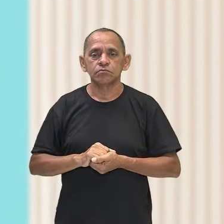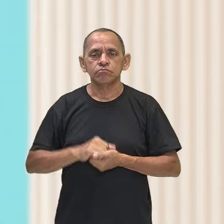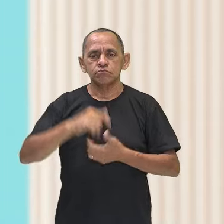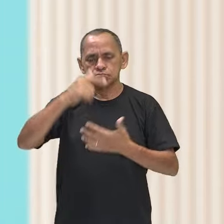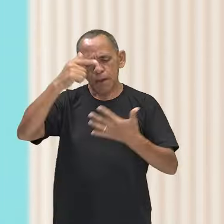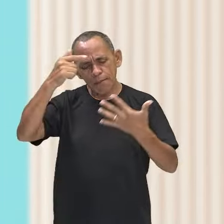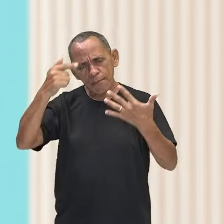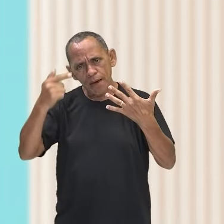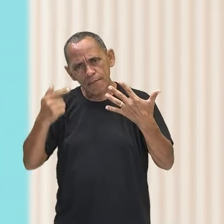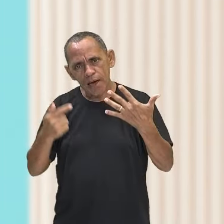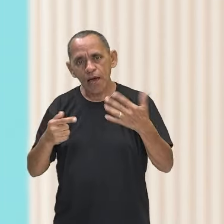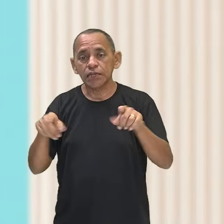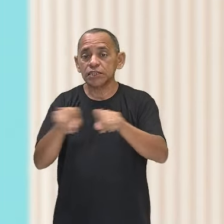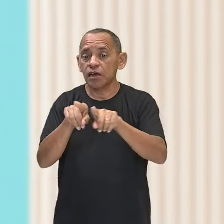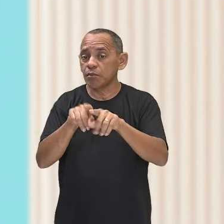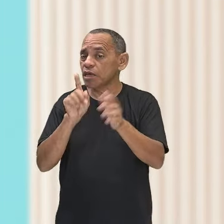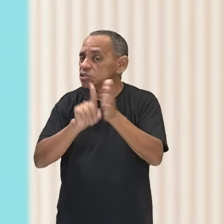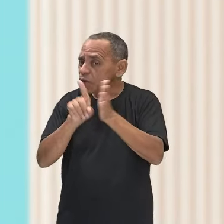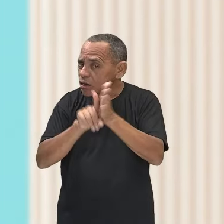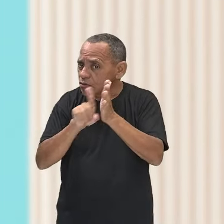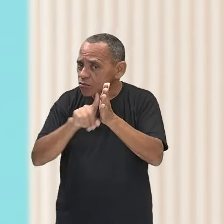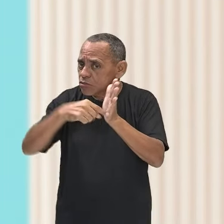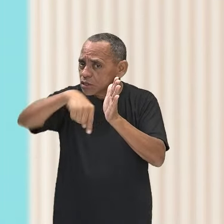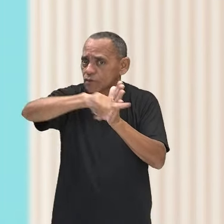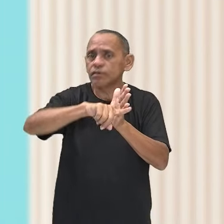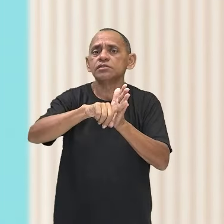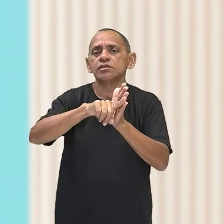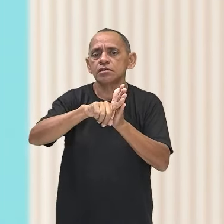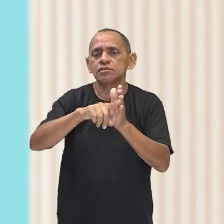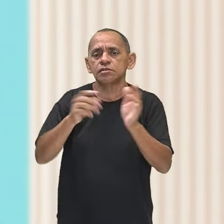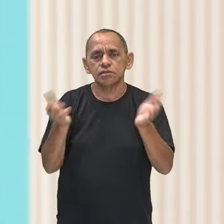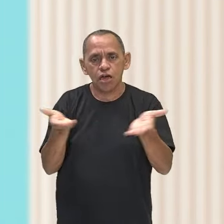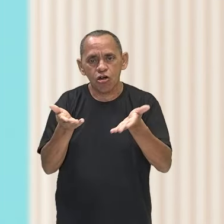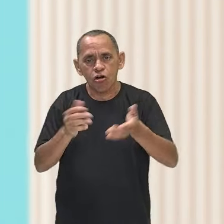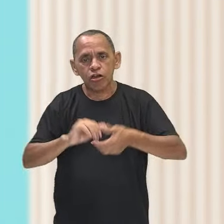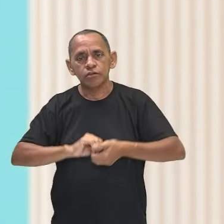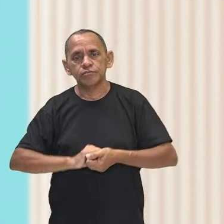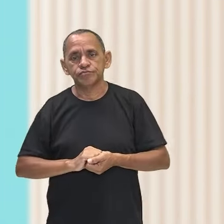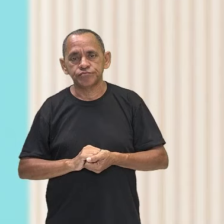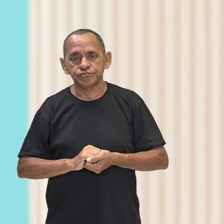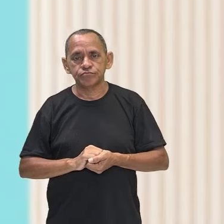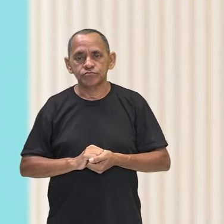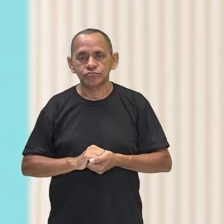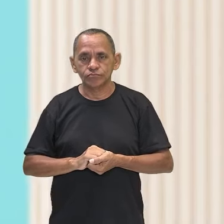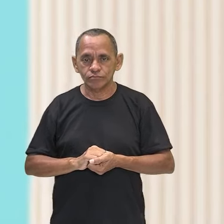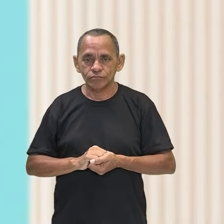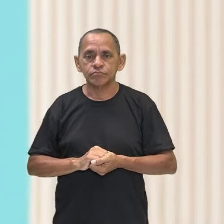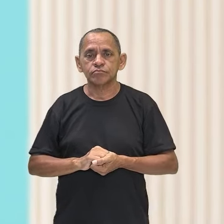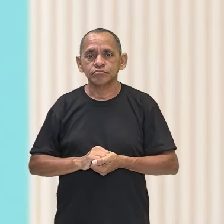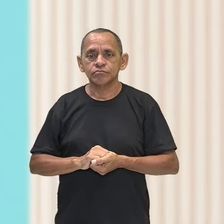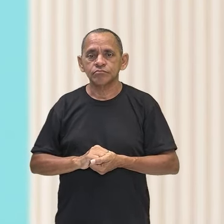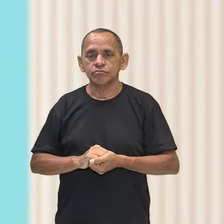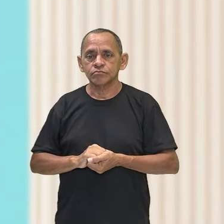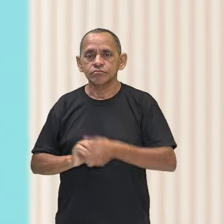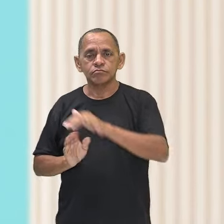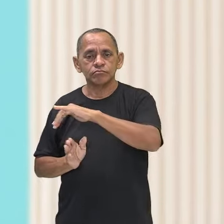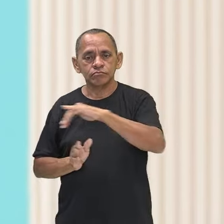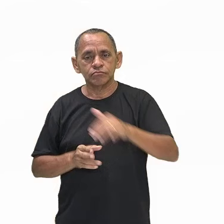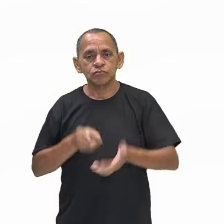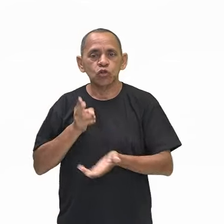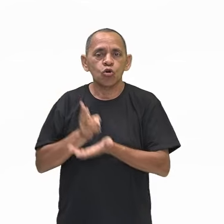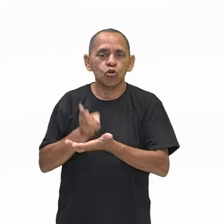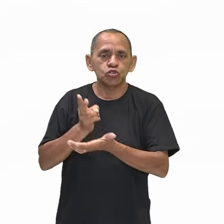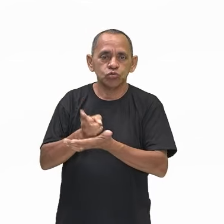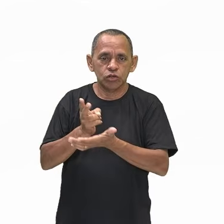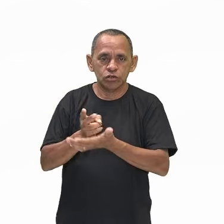perguntas que eu fiz para vocês. E agora vamos continuar aqui sobre as vivências corporais na cultura